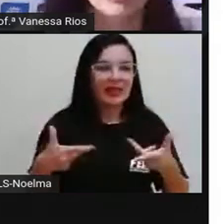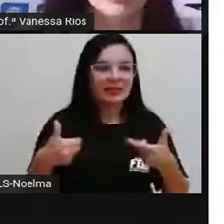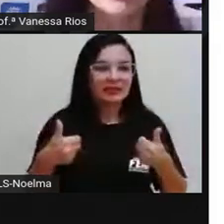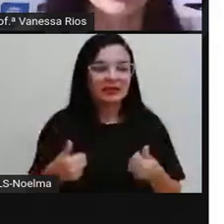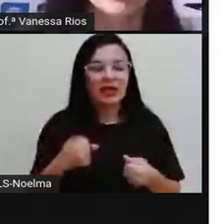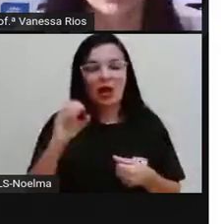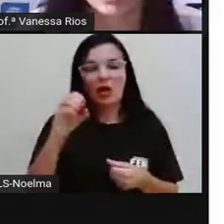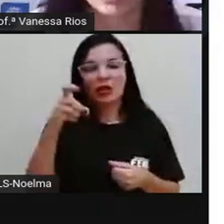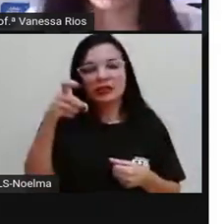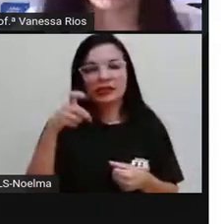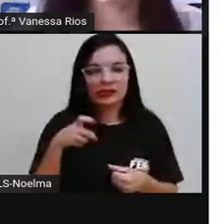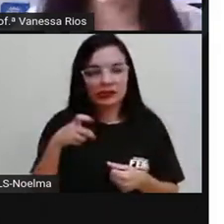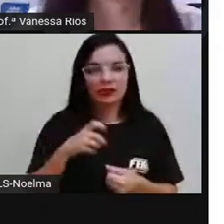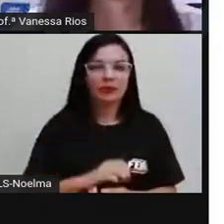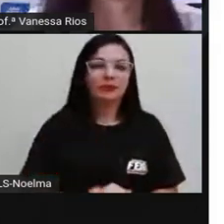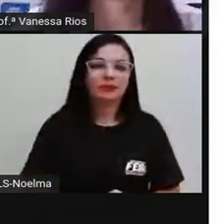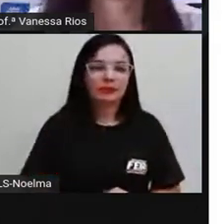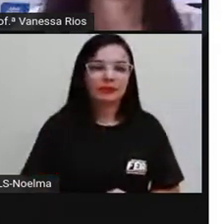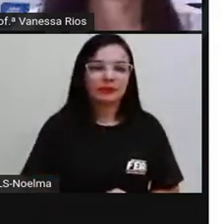oxítonas.